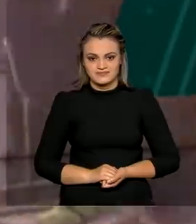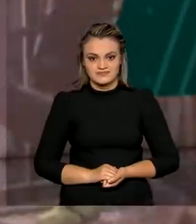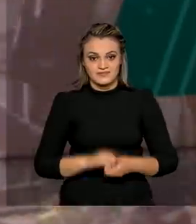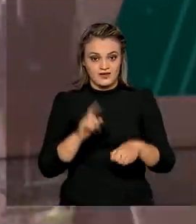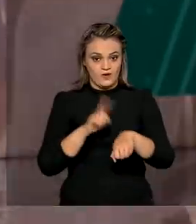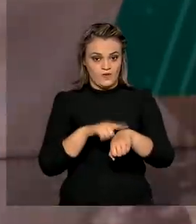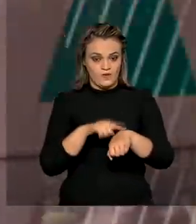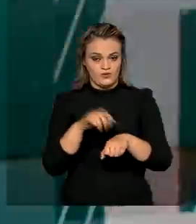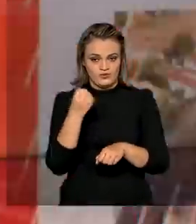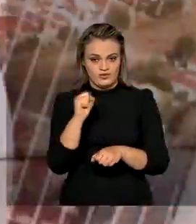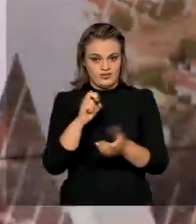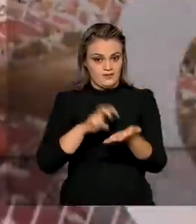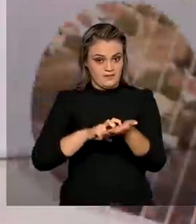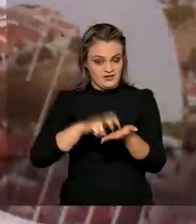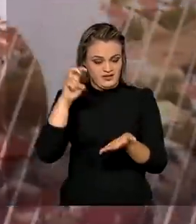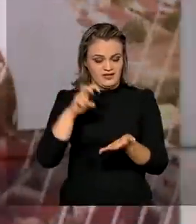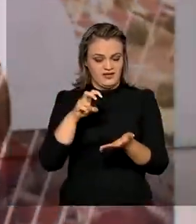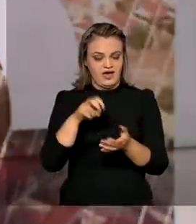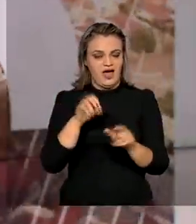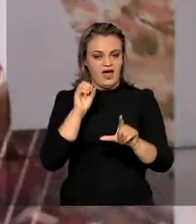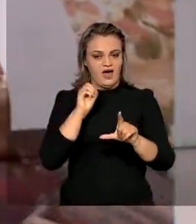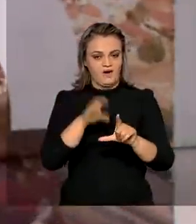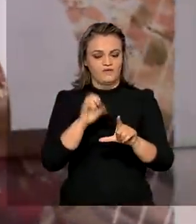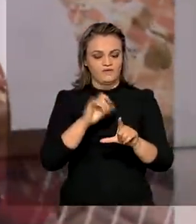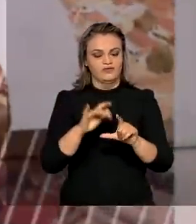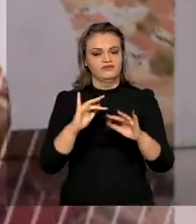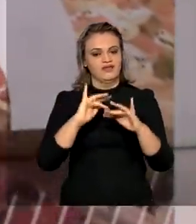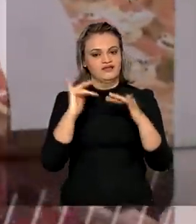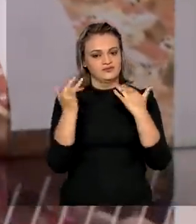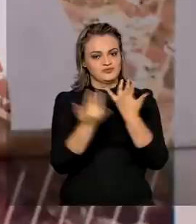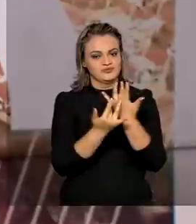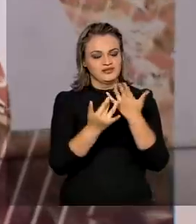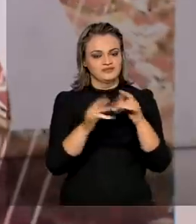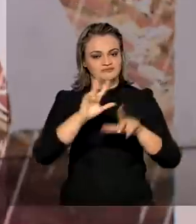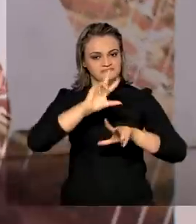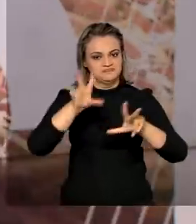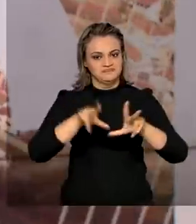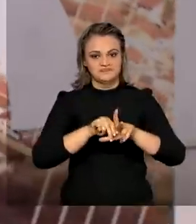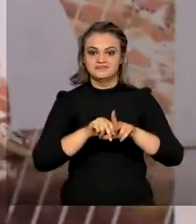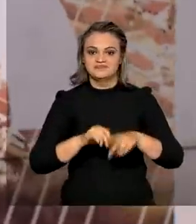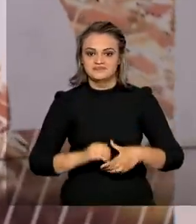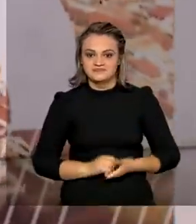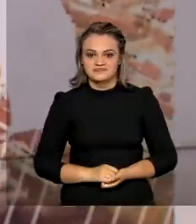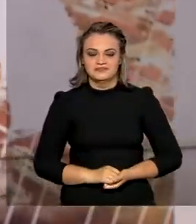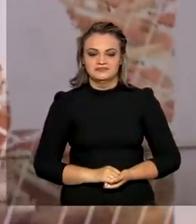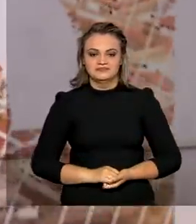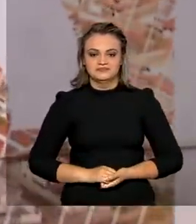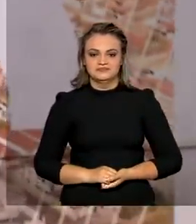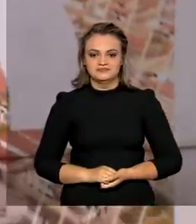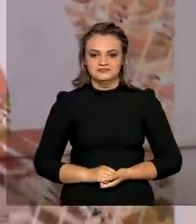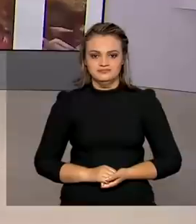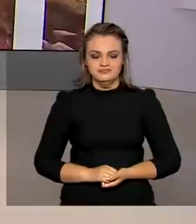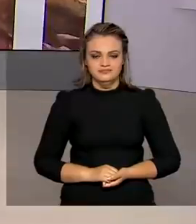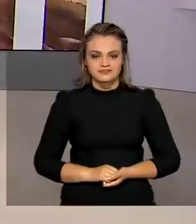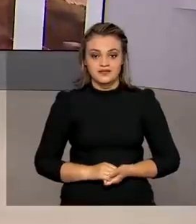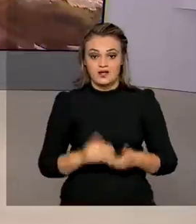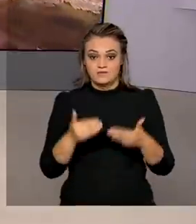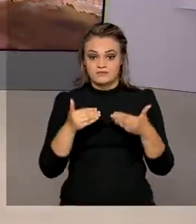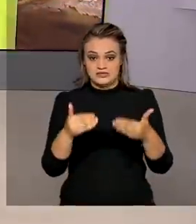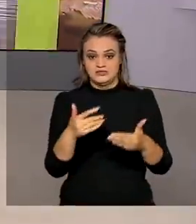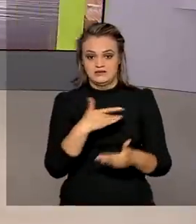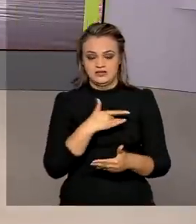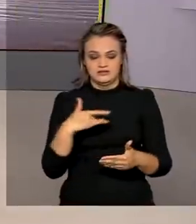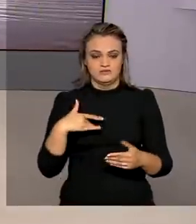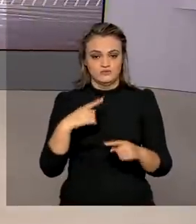Agora, 8 horas da manhã, nós estamos ao vivo também pelas redes sociais da TV Brasil. O Ministério da